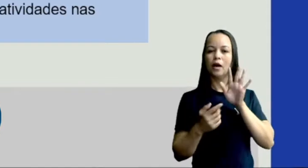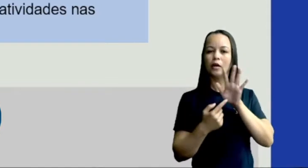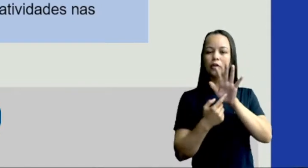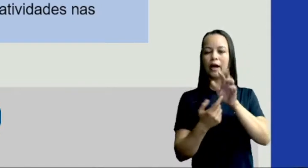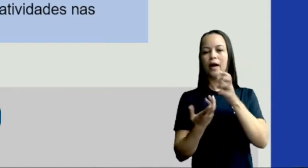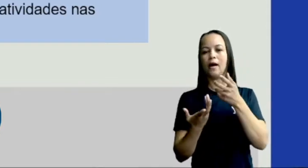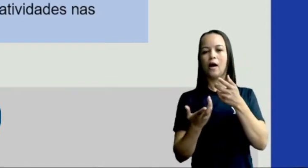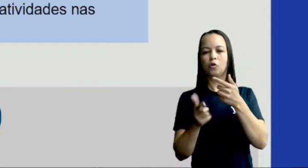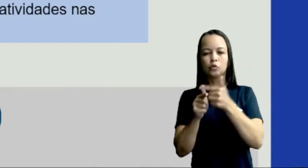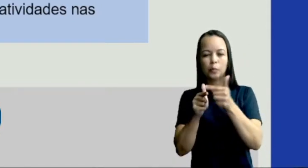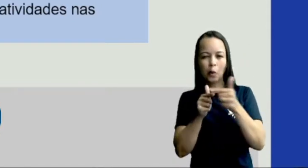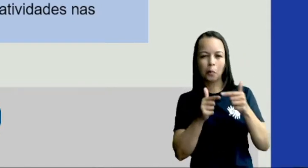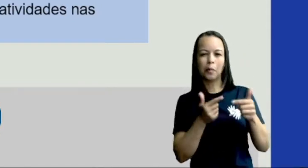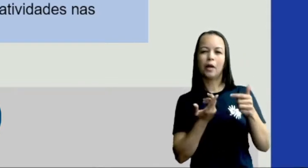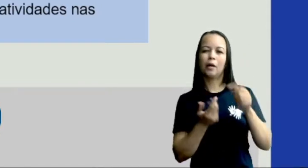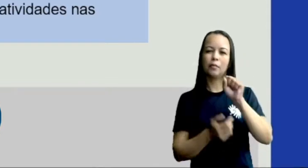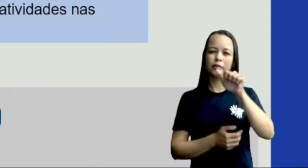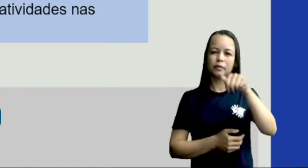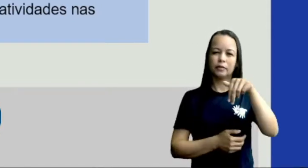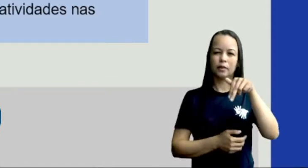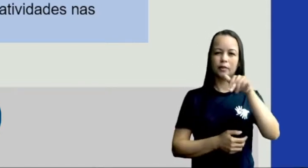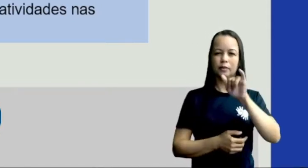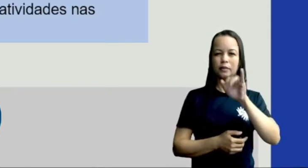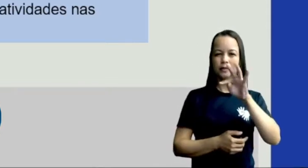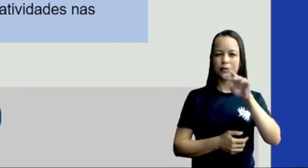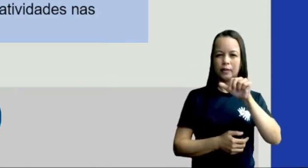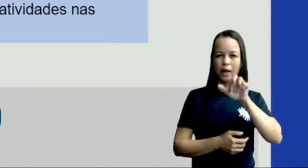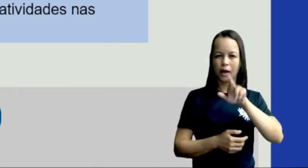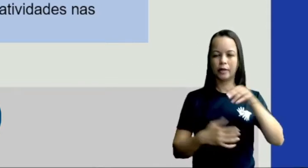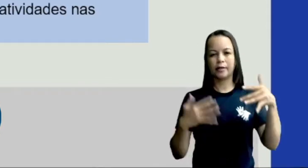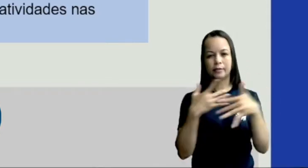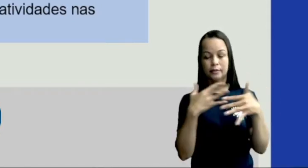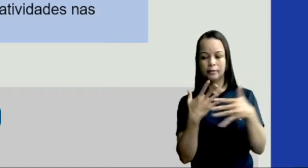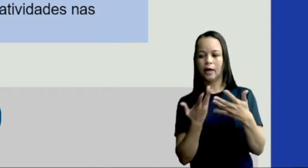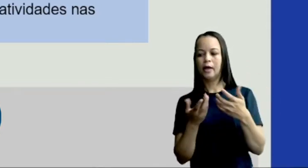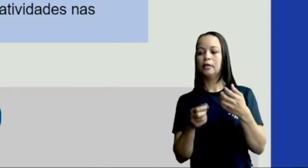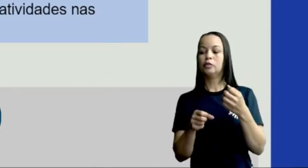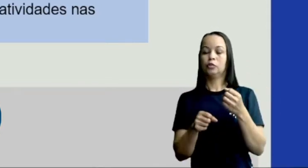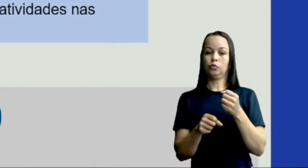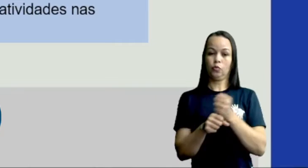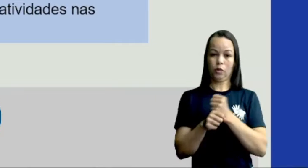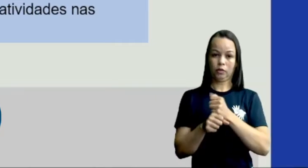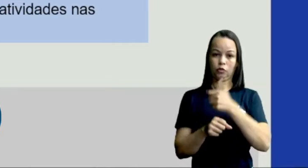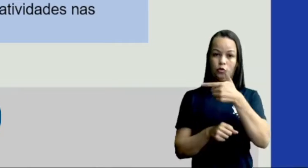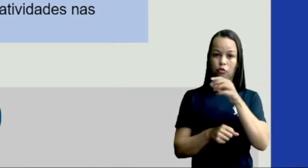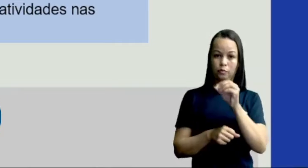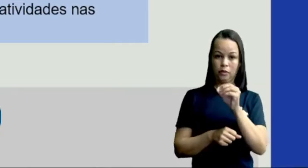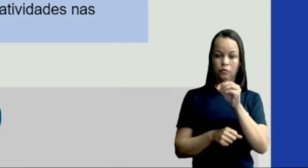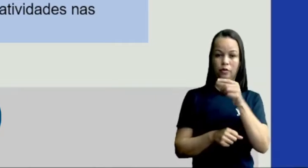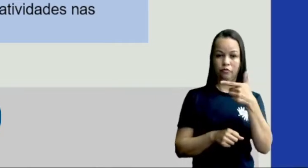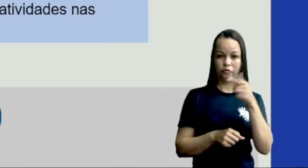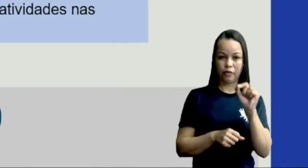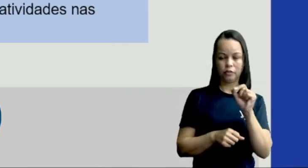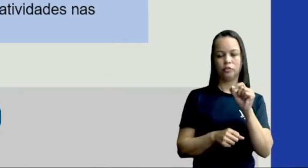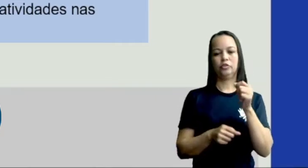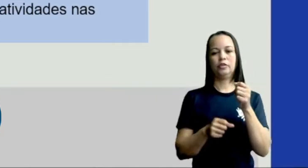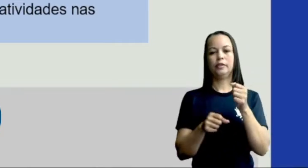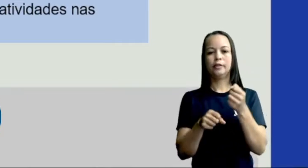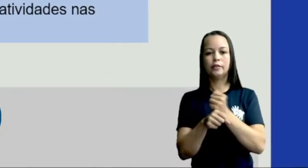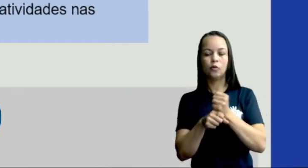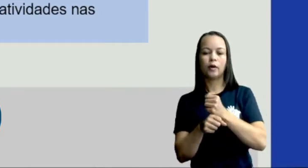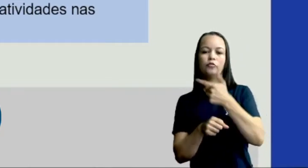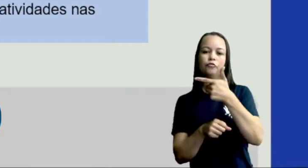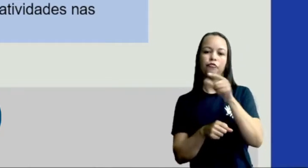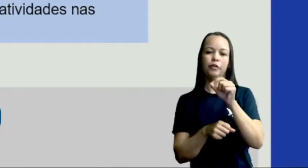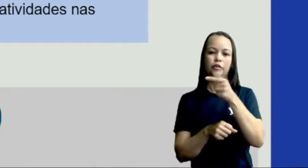sanitária, algumas coisas que aconteceram na pandemia de 2020 e 2021. A gente vê que do lado direito tem